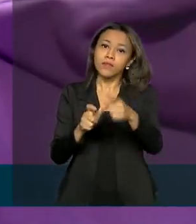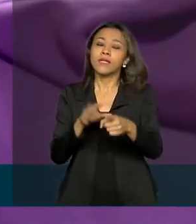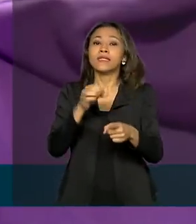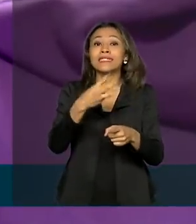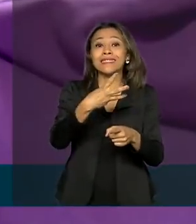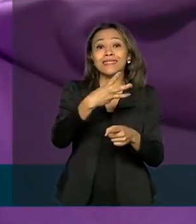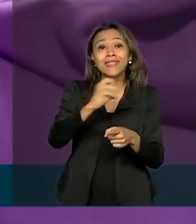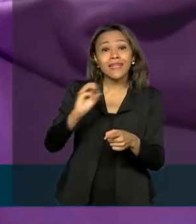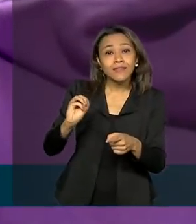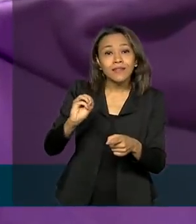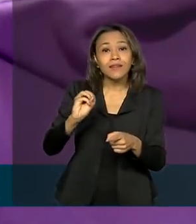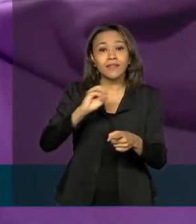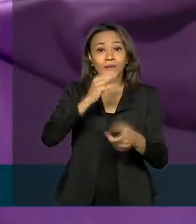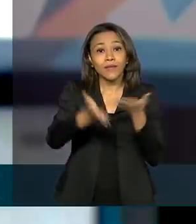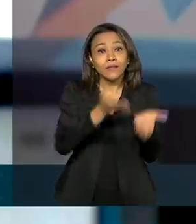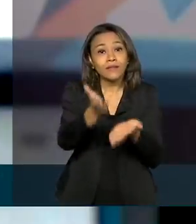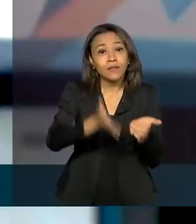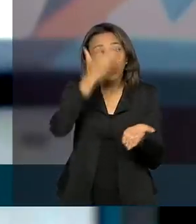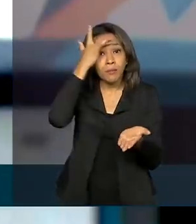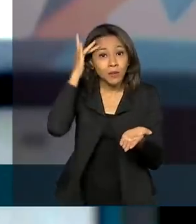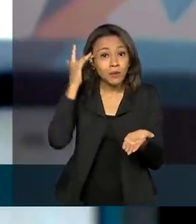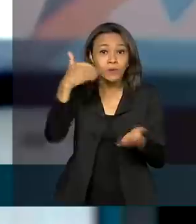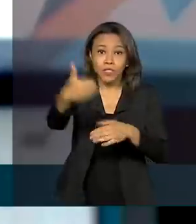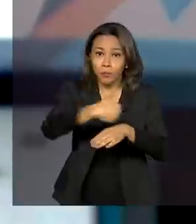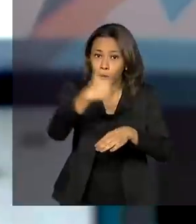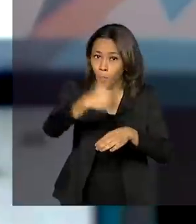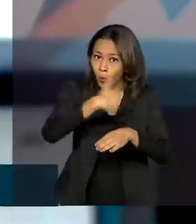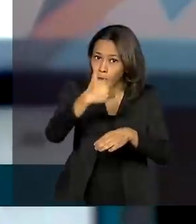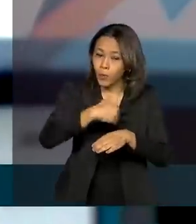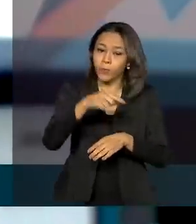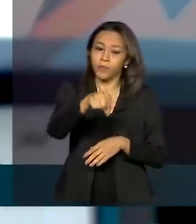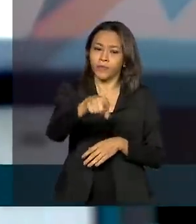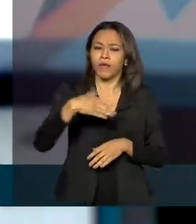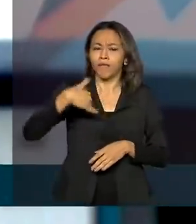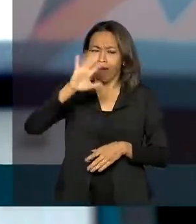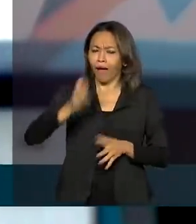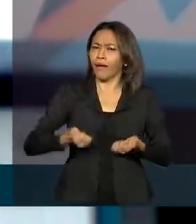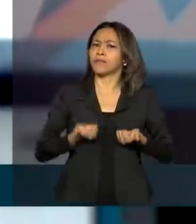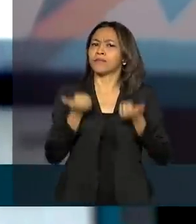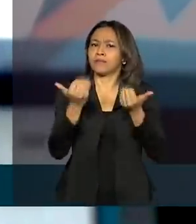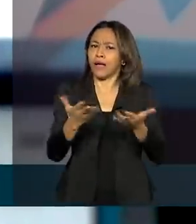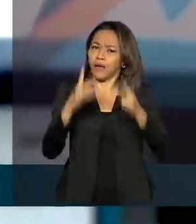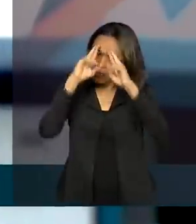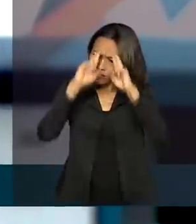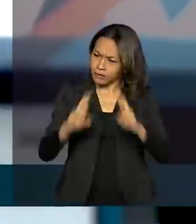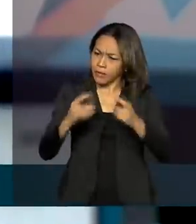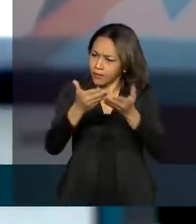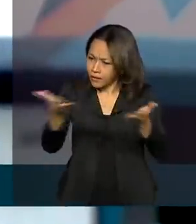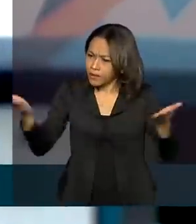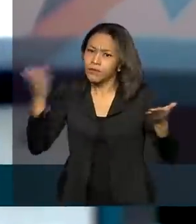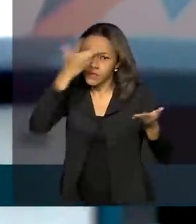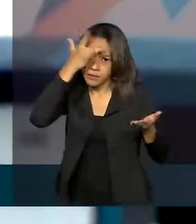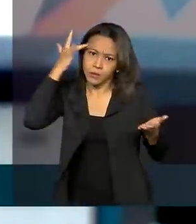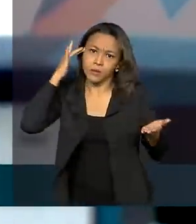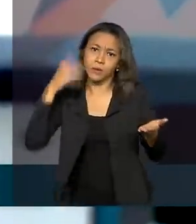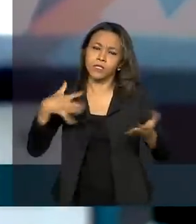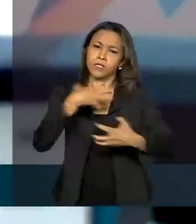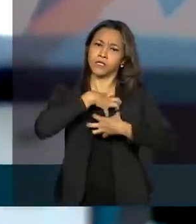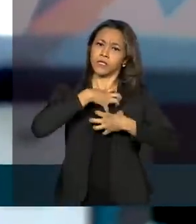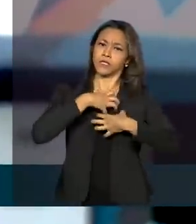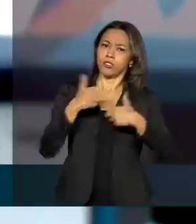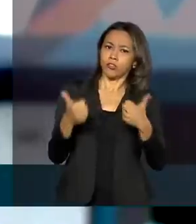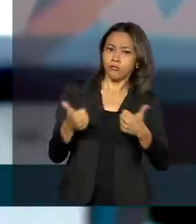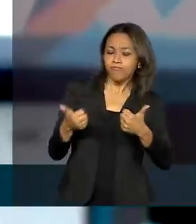300 atendimentos por dia. Trazer mais dignidade para esse povo e eles se sentirem também prestigiados